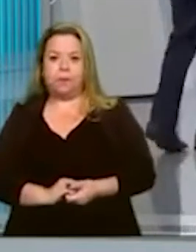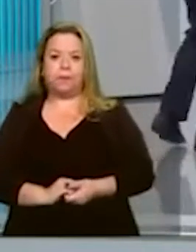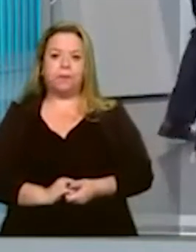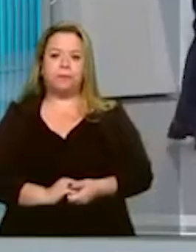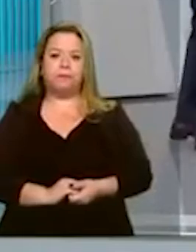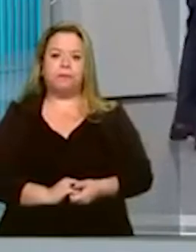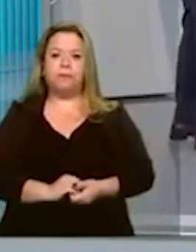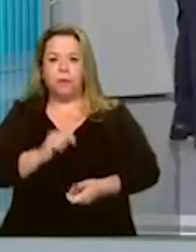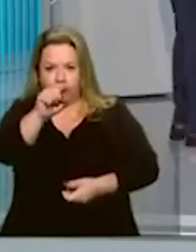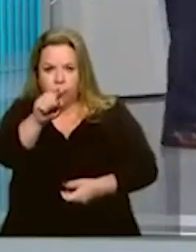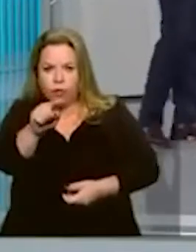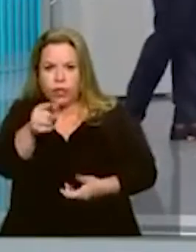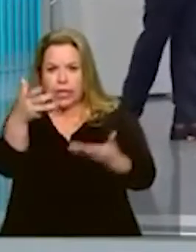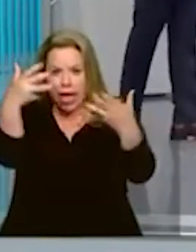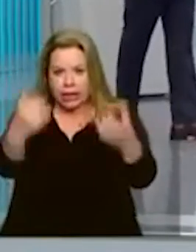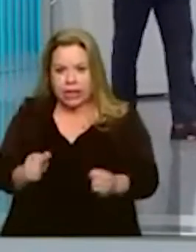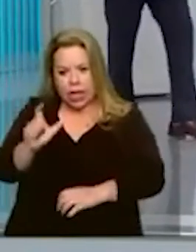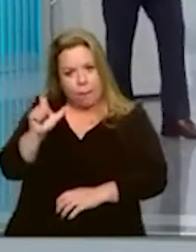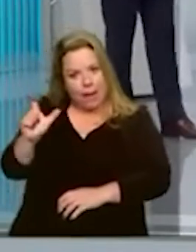Você é a favor do bilhete único?